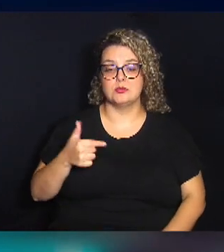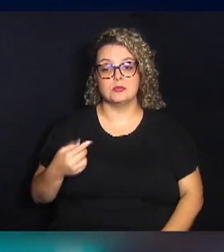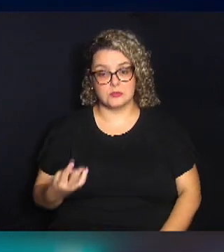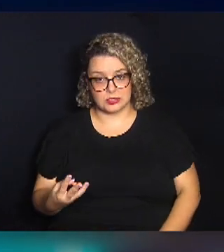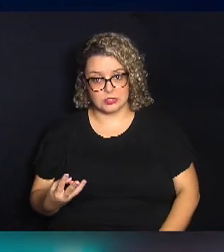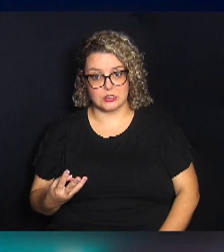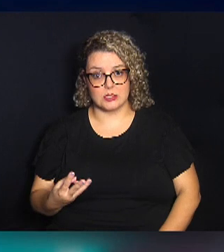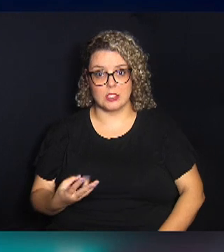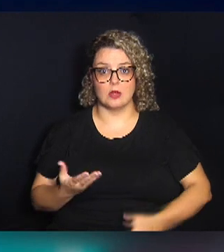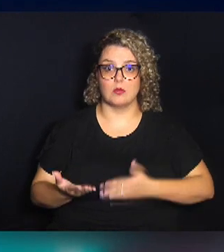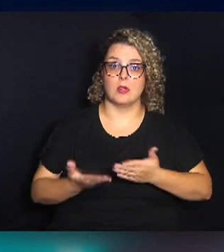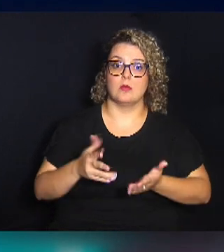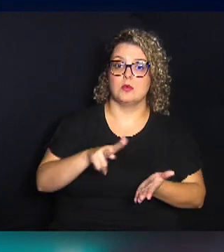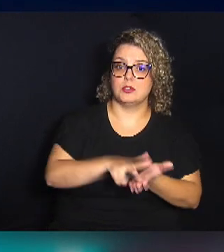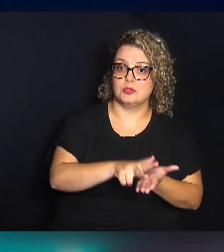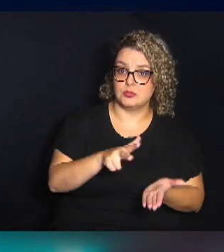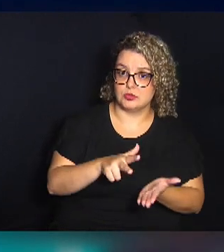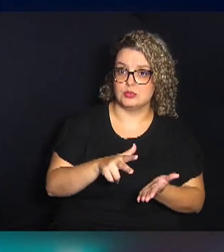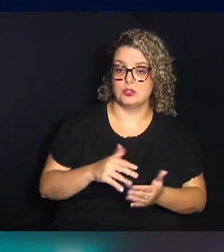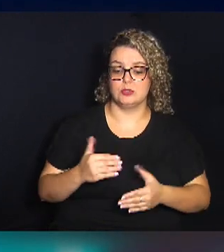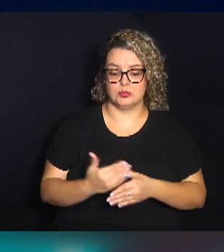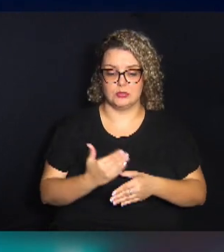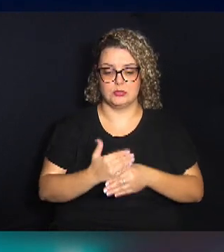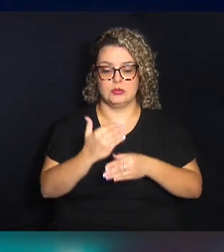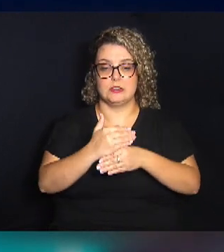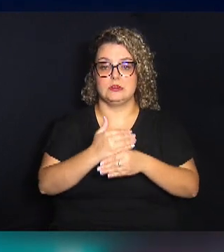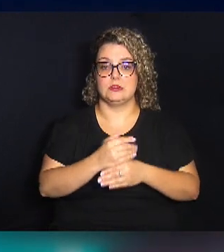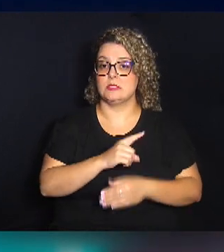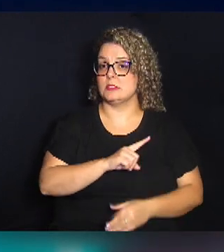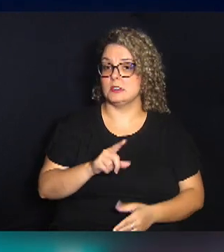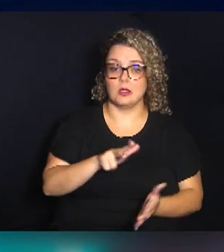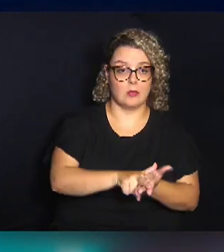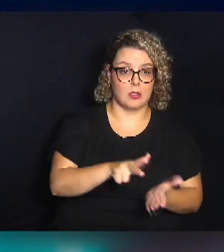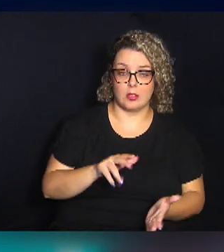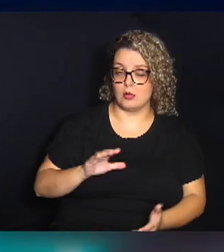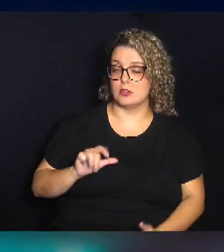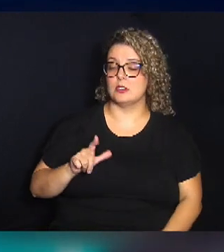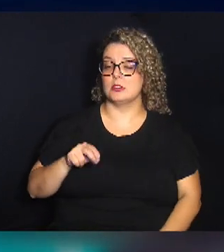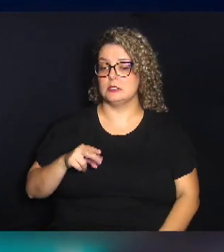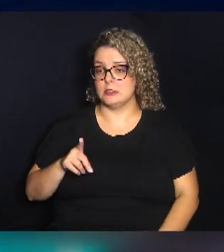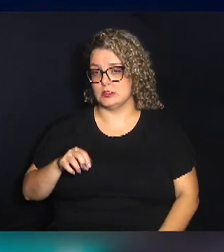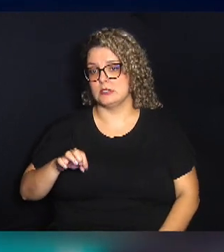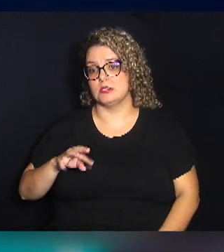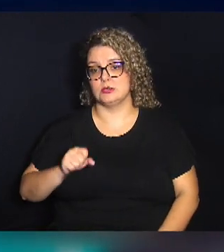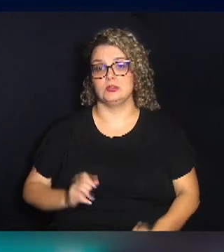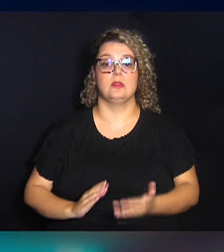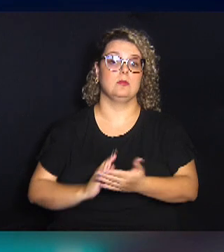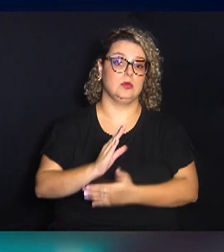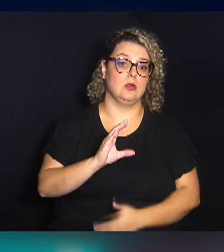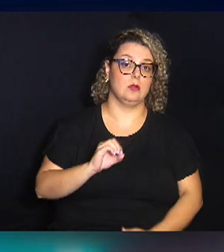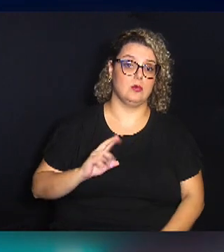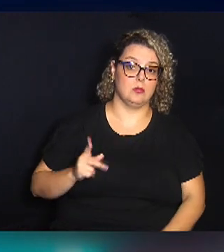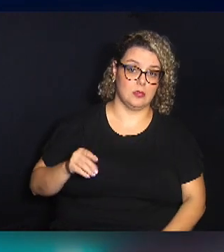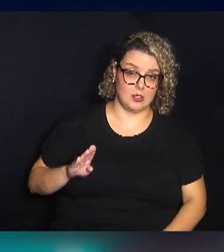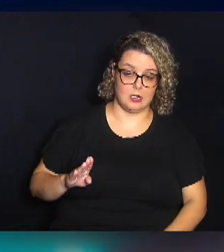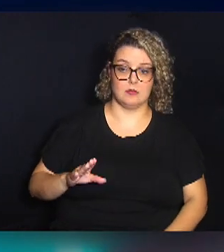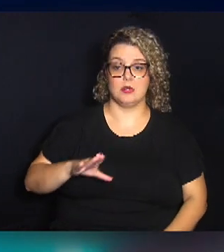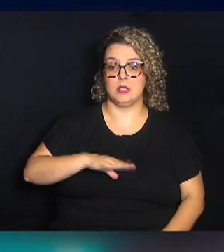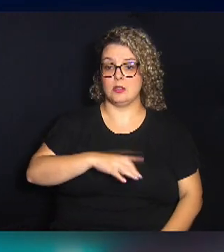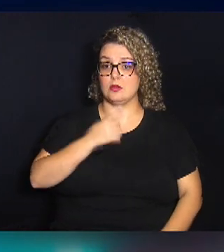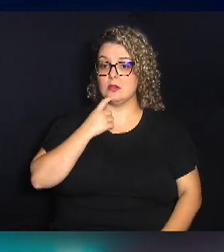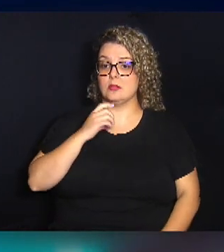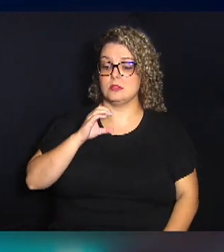trata da regularização de construções irregulares e clandestinas, aprovadas pela COAB Campinas e pela